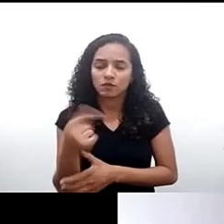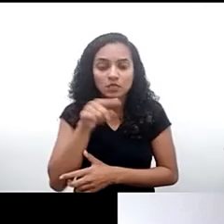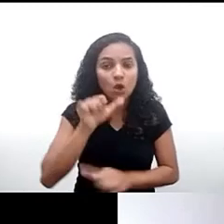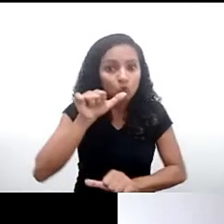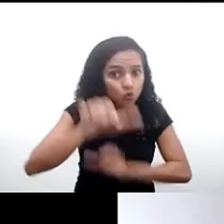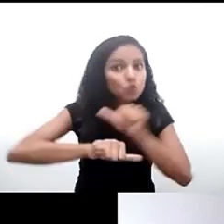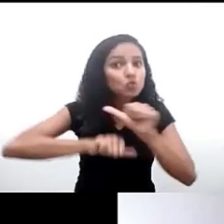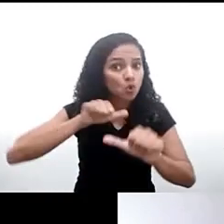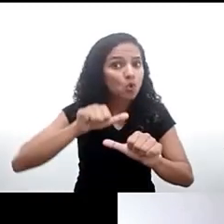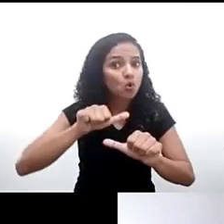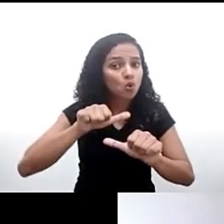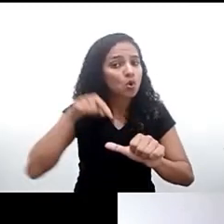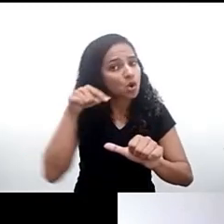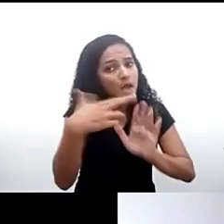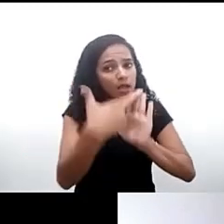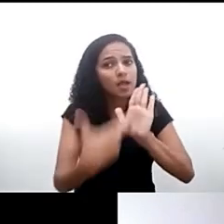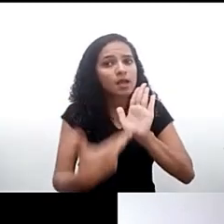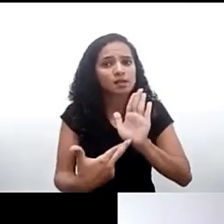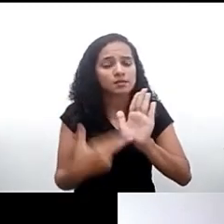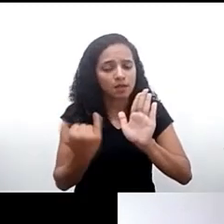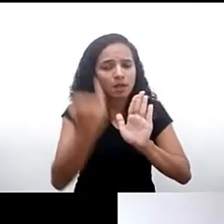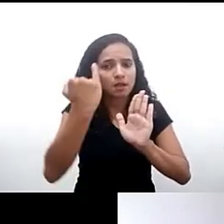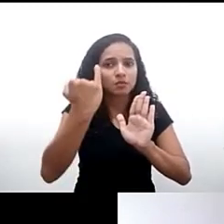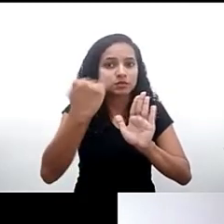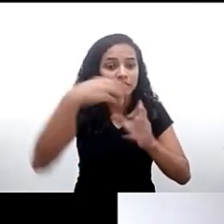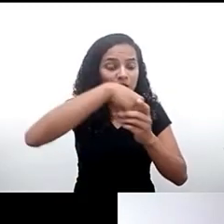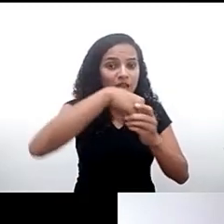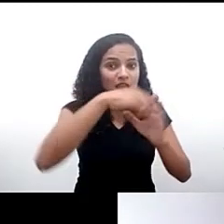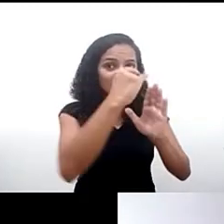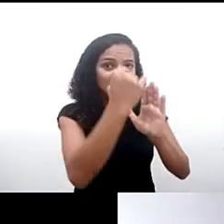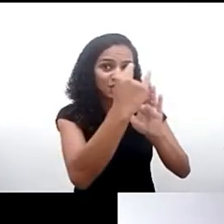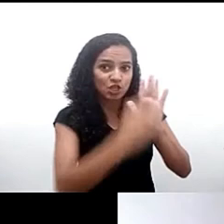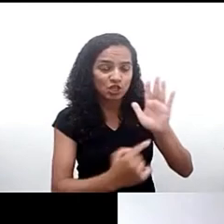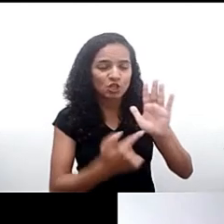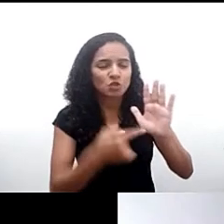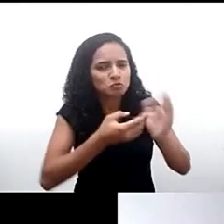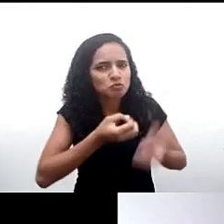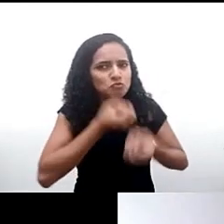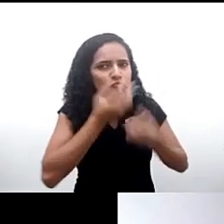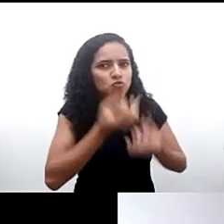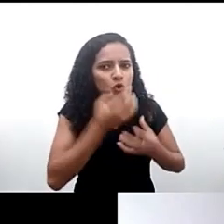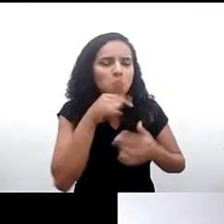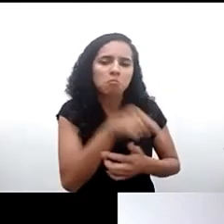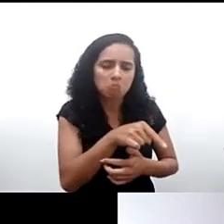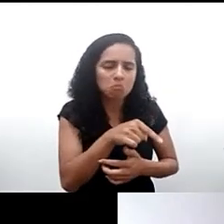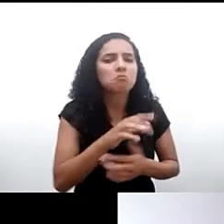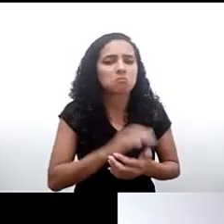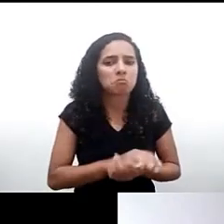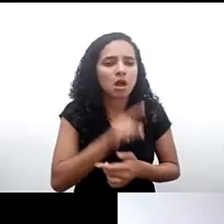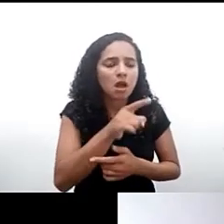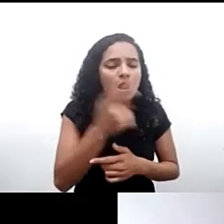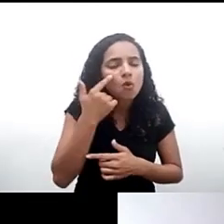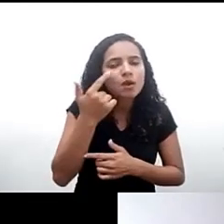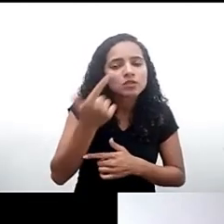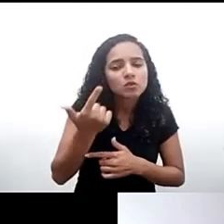traz esse comentário a sessão é reconhece e enumera as práticas que podem